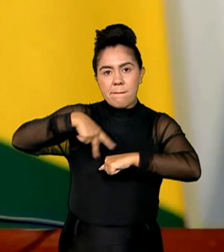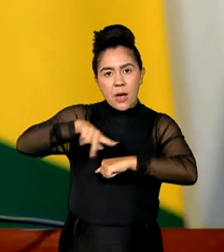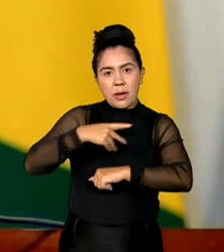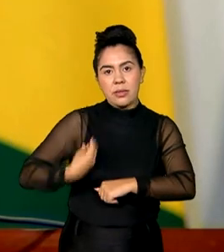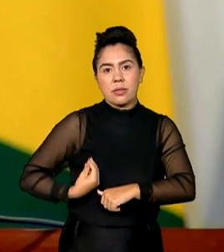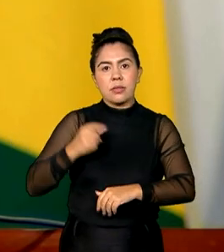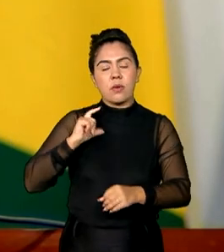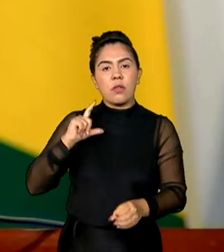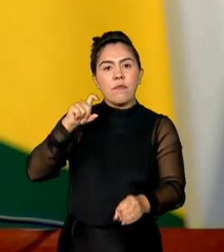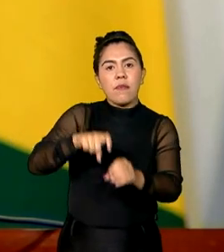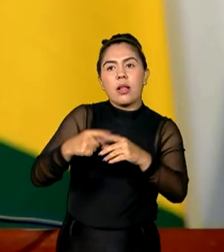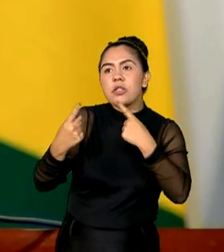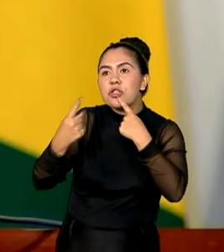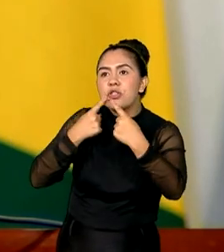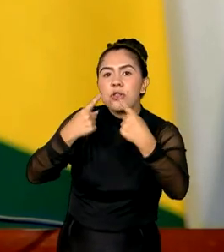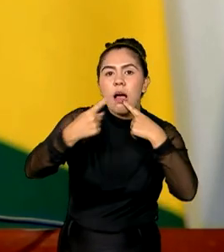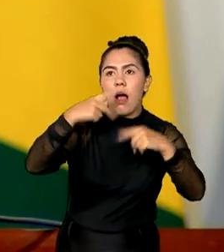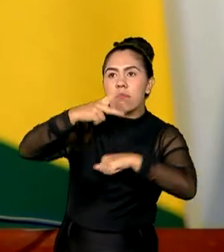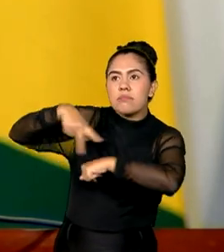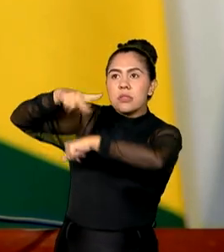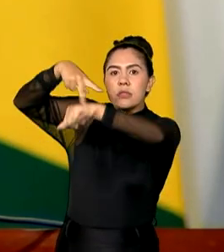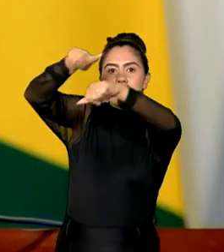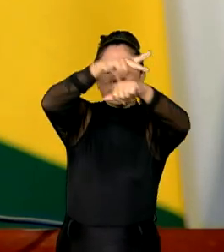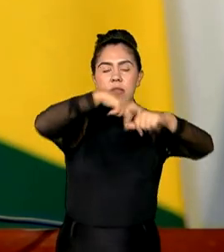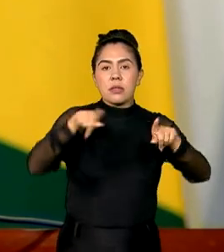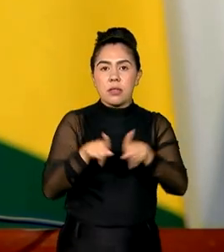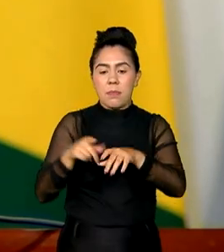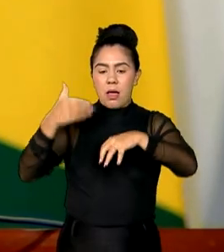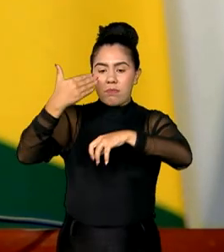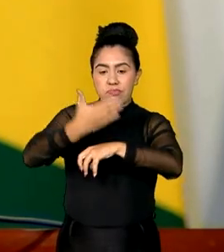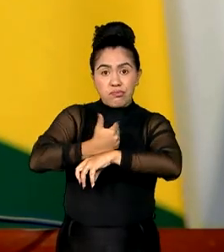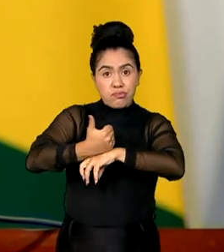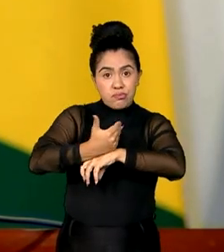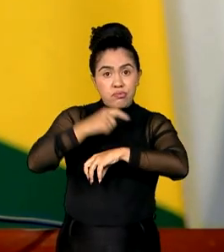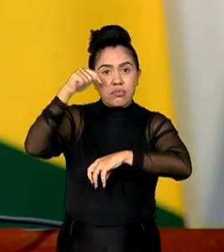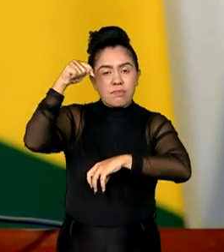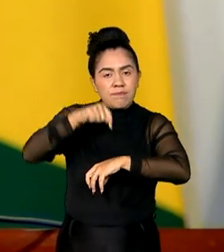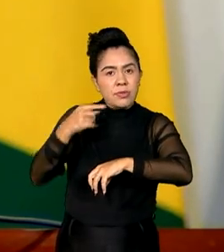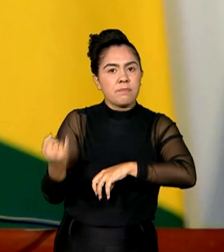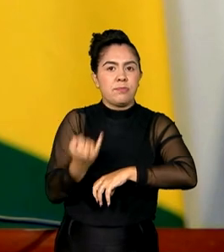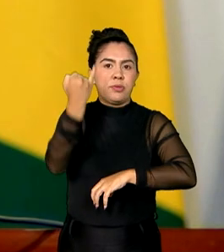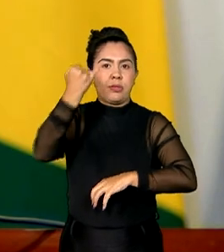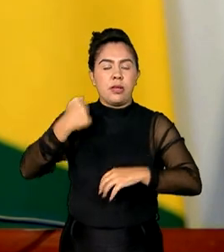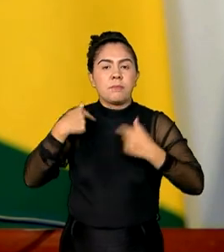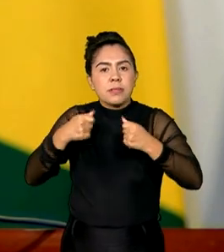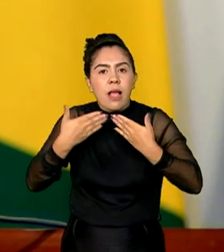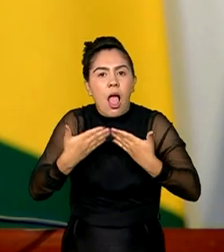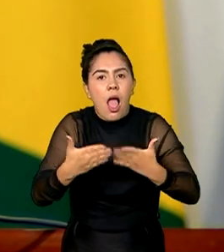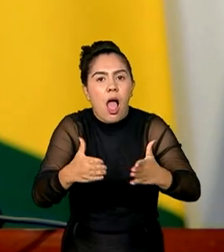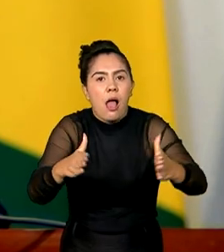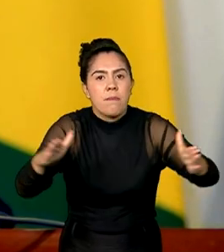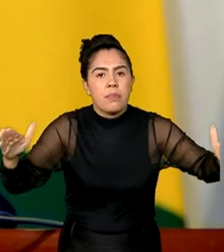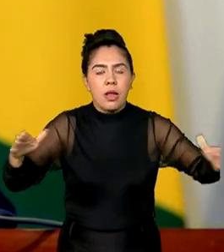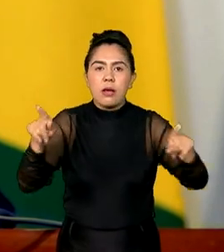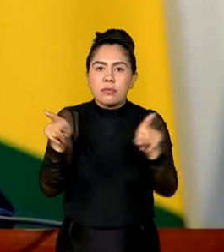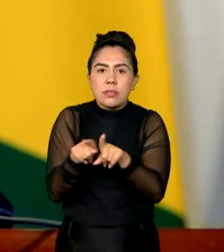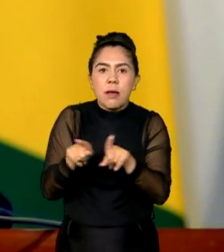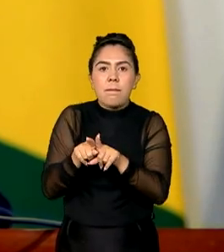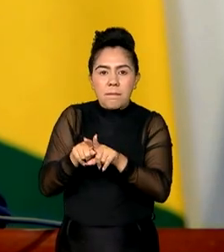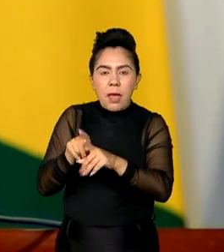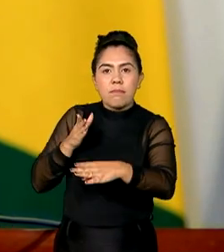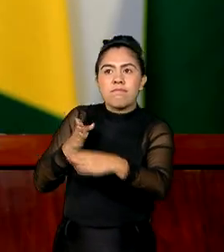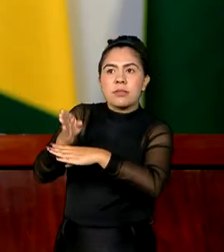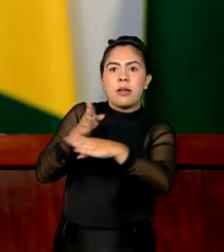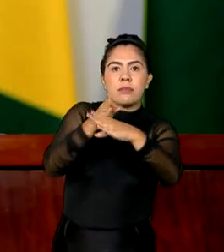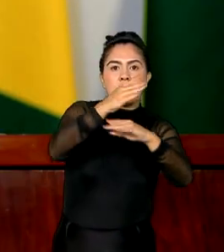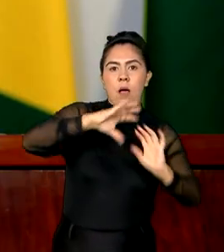externa, destacando a orientação do Itamaraty de que o Brasil deve ampliar e consolidar sua presença no cenário